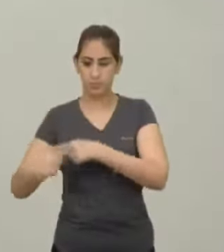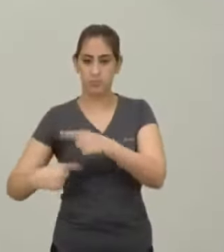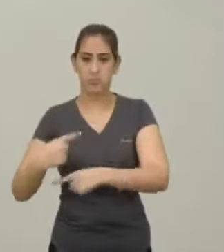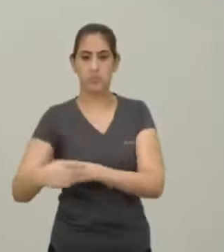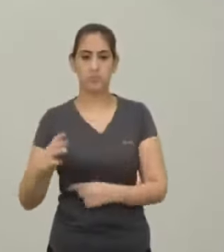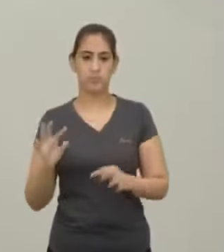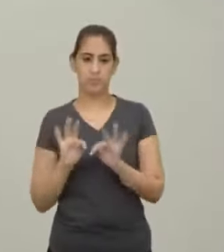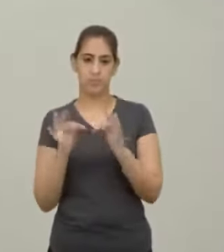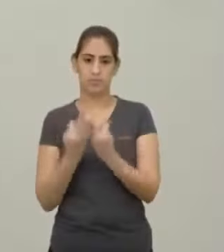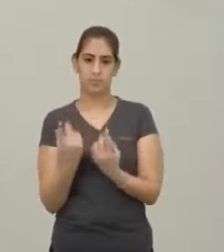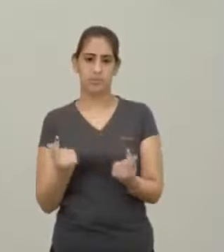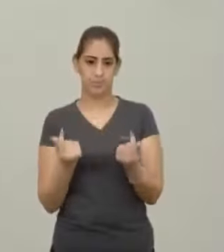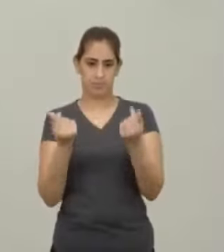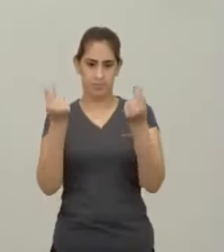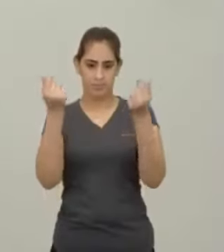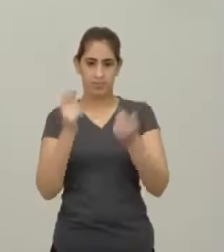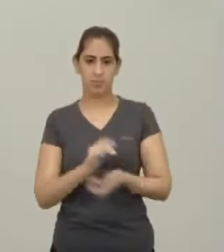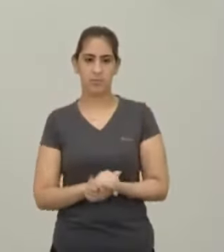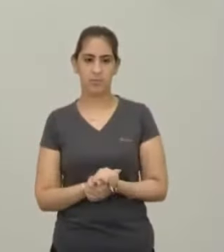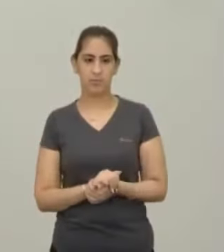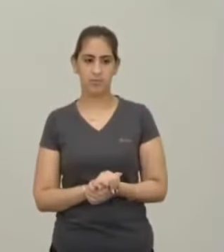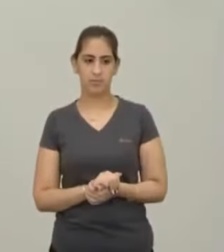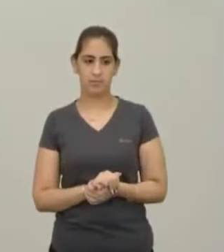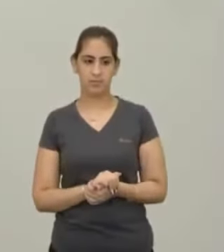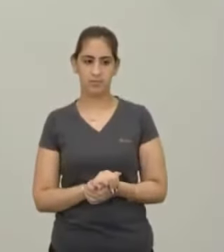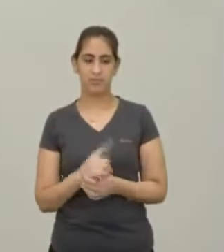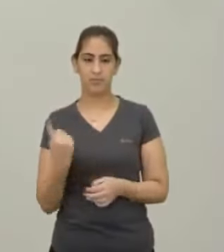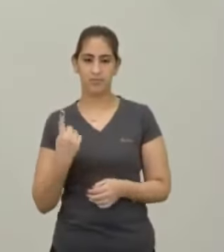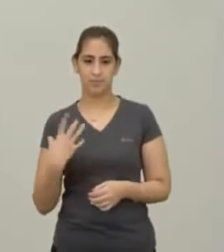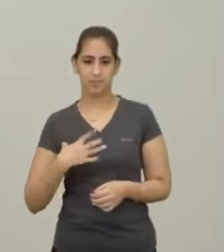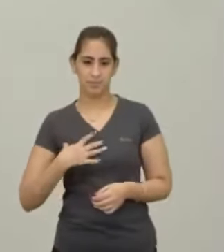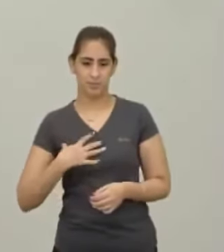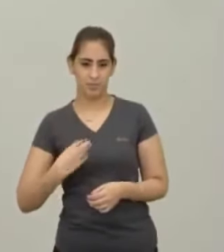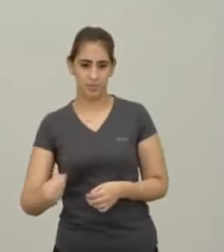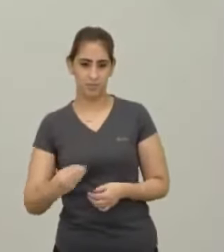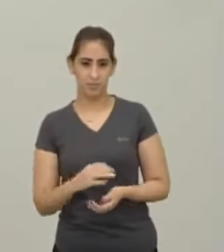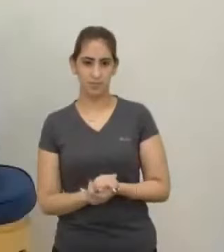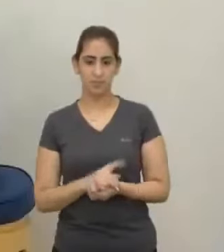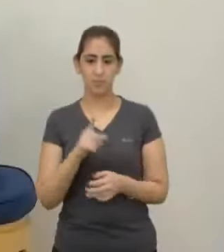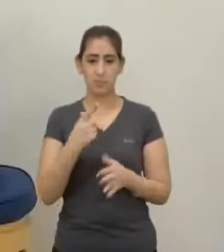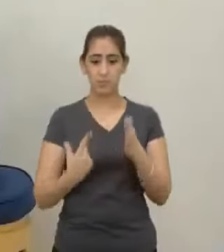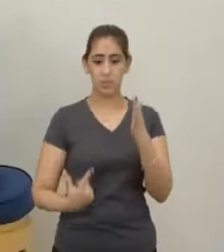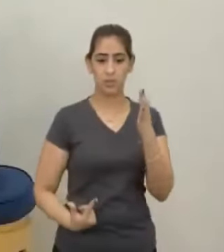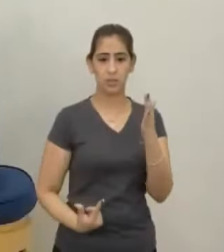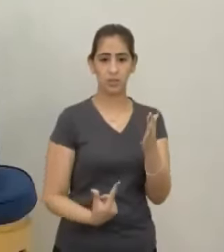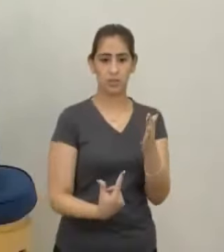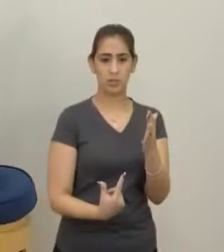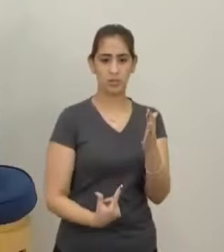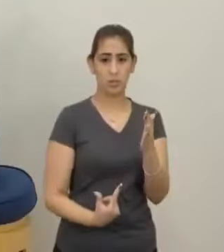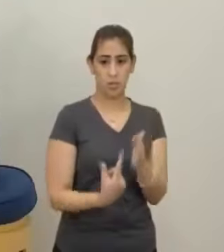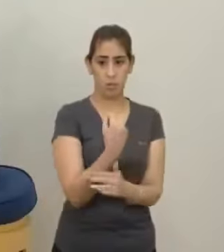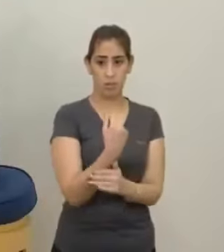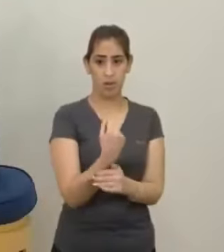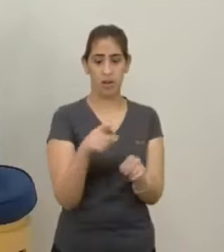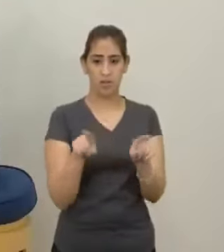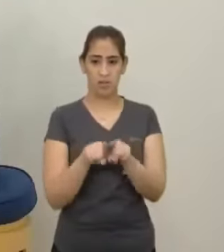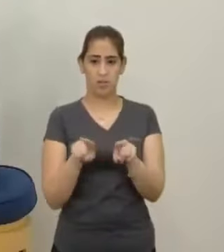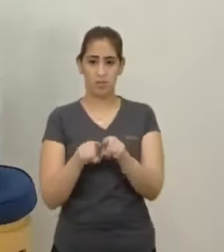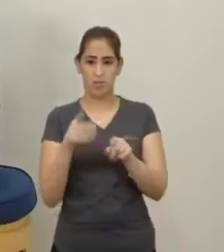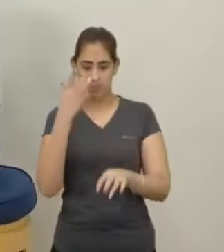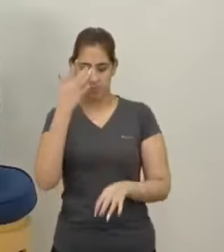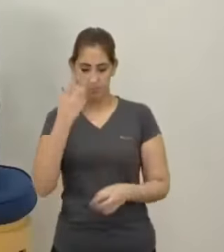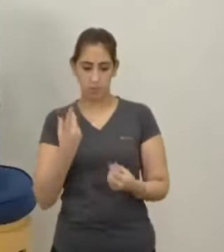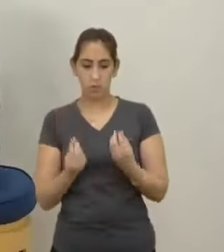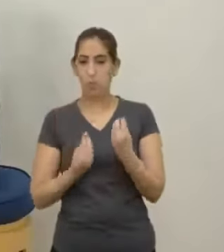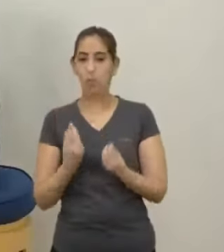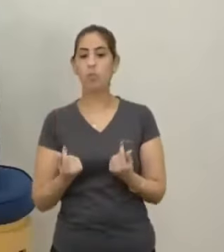normalmente vai pros primogênitos, né? A segunda forma é se você comprar um título de nobreza Por